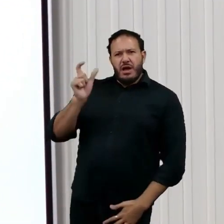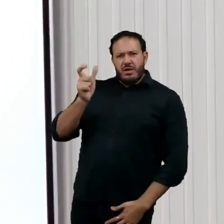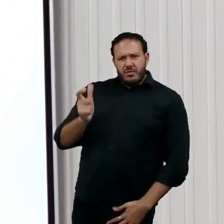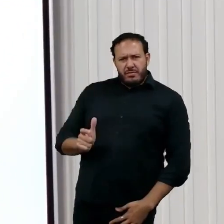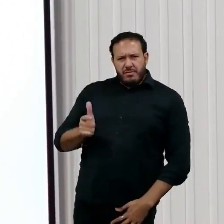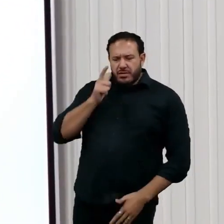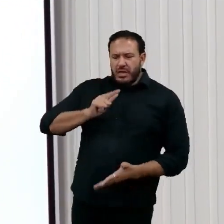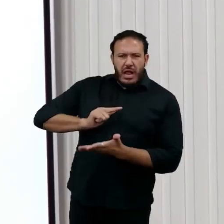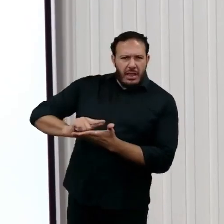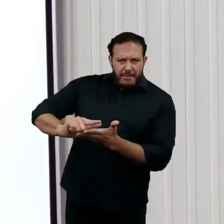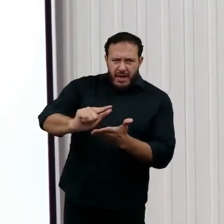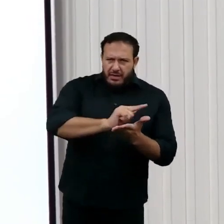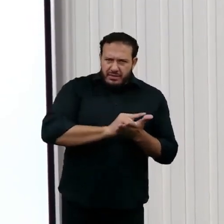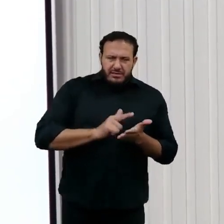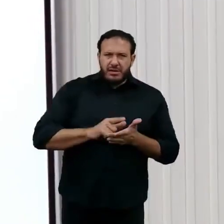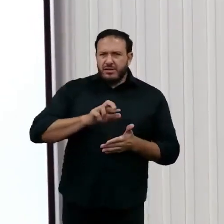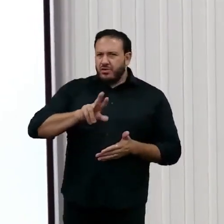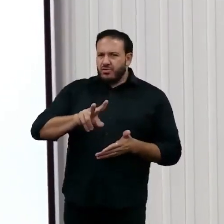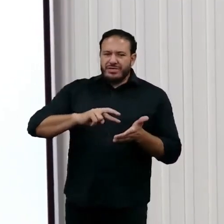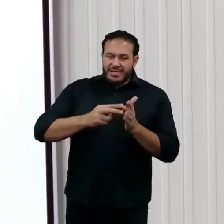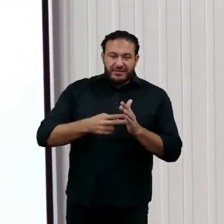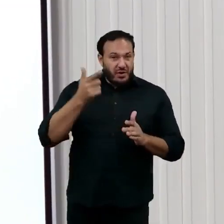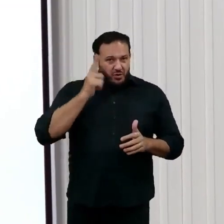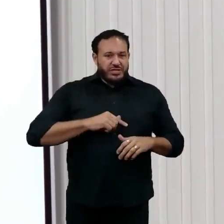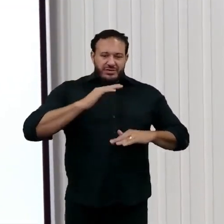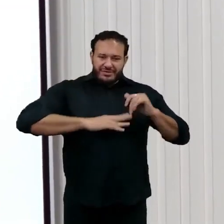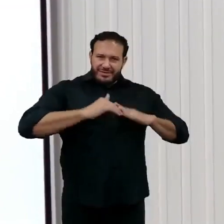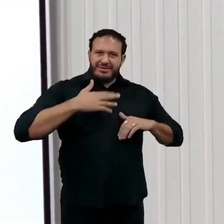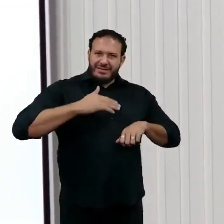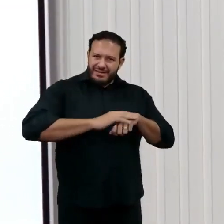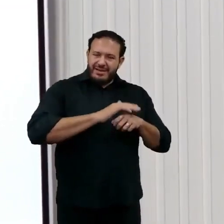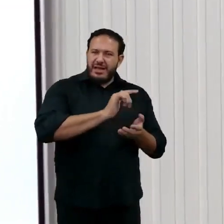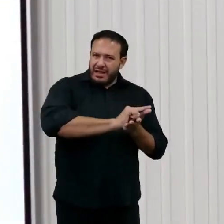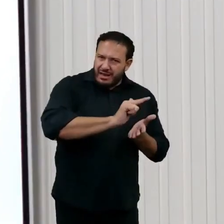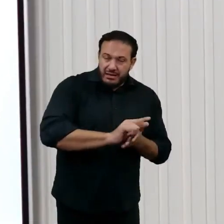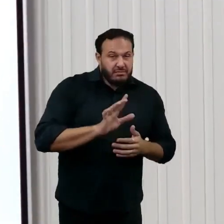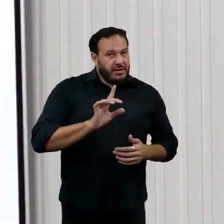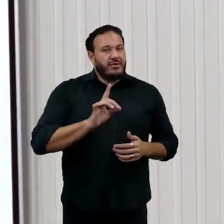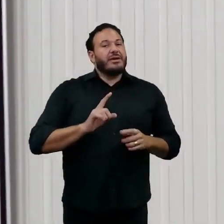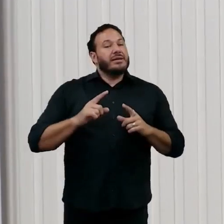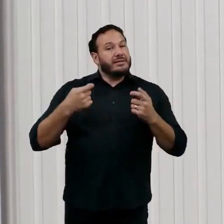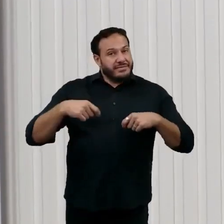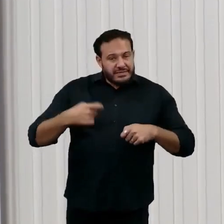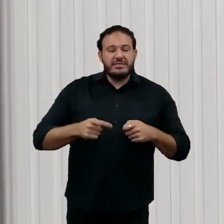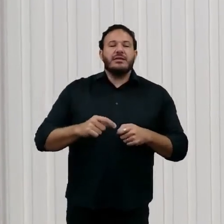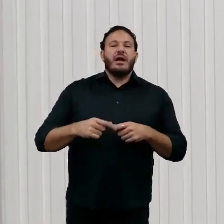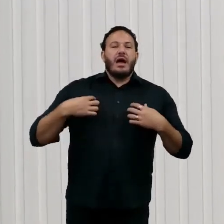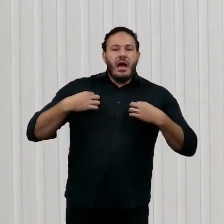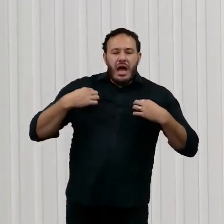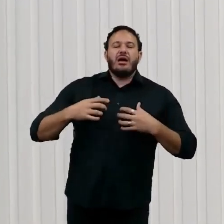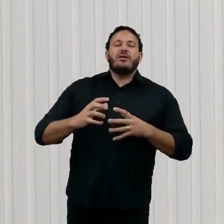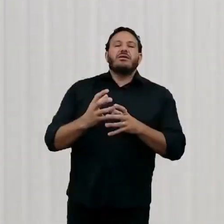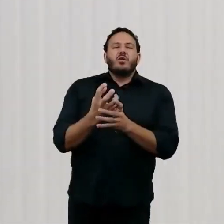não significa que você consegue fazer a tarefa de lavar. Você precisa centrifugar e enxaguar